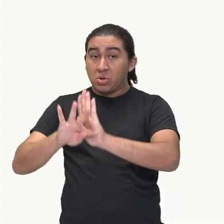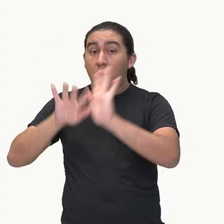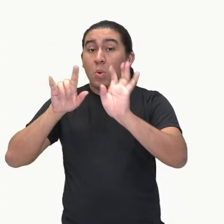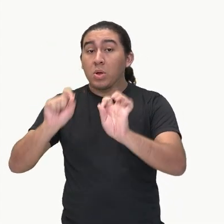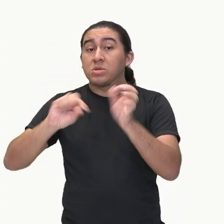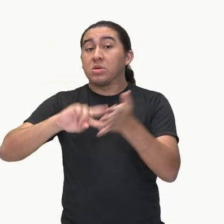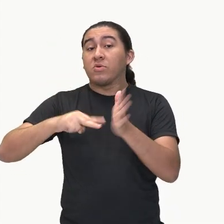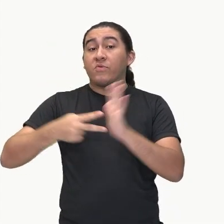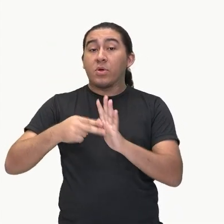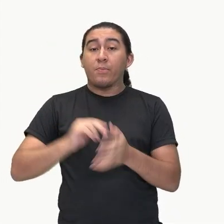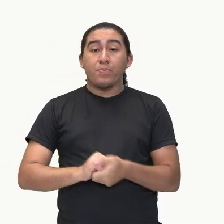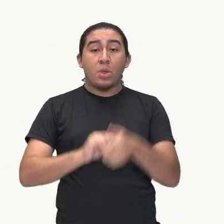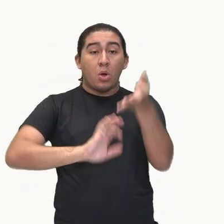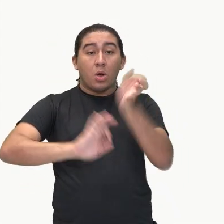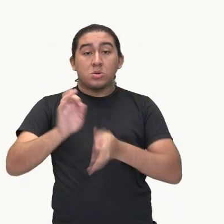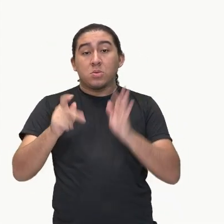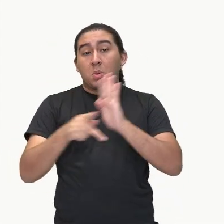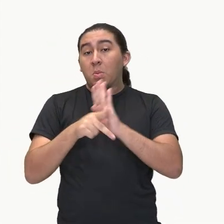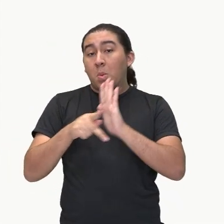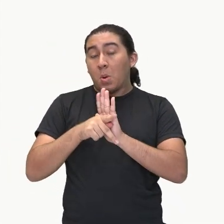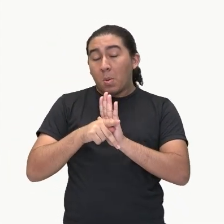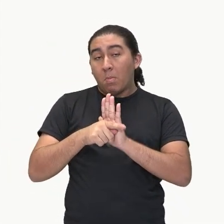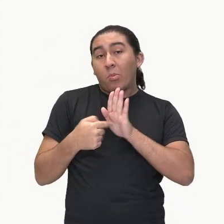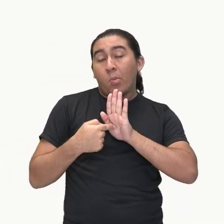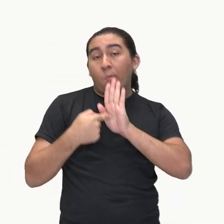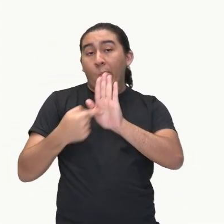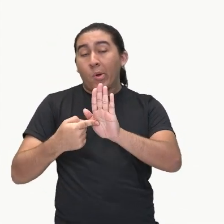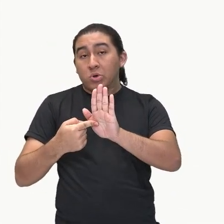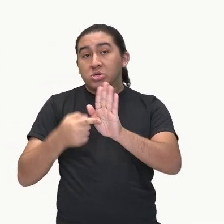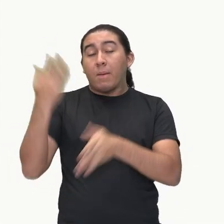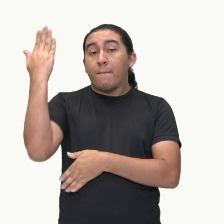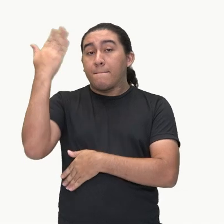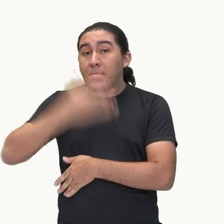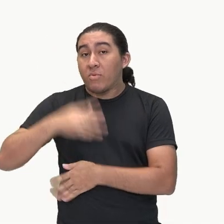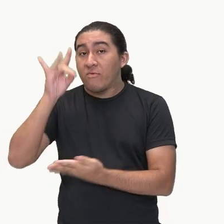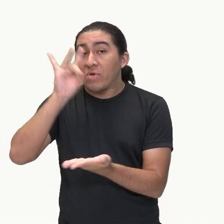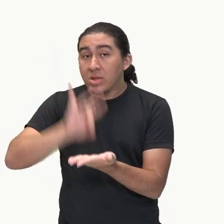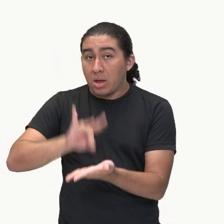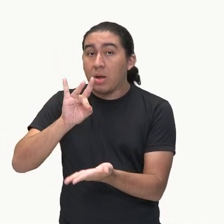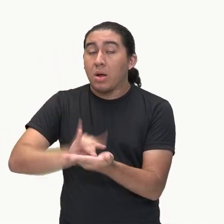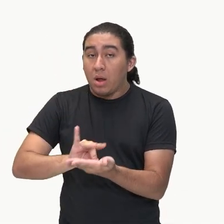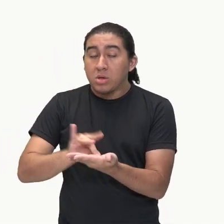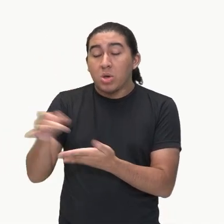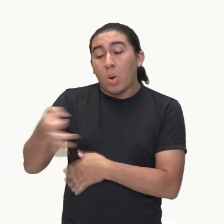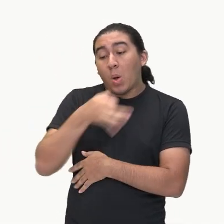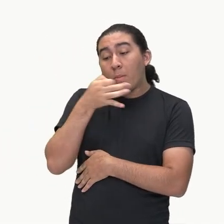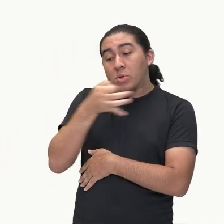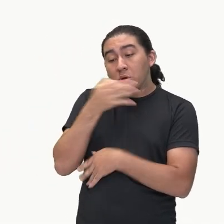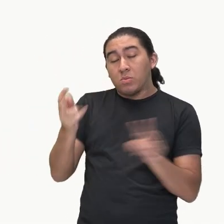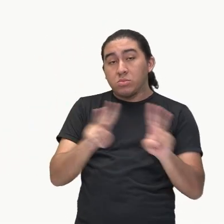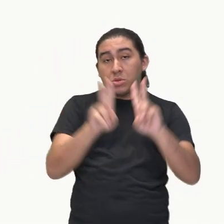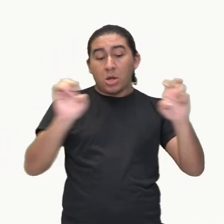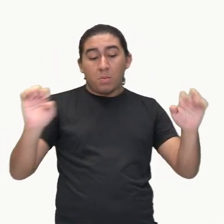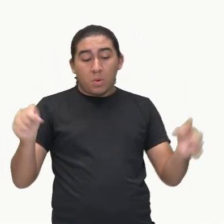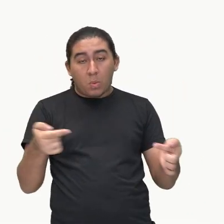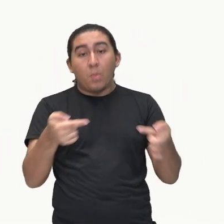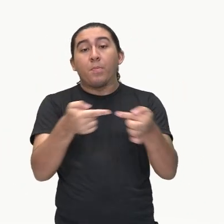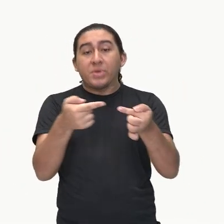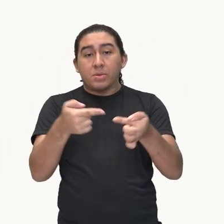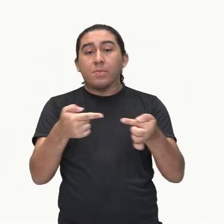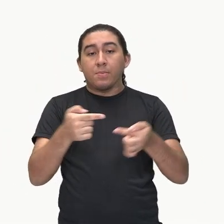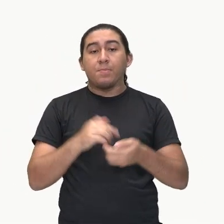texto que se organiza na defesa de um ponto de vista sobre determinado assunto. É